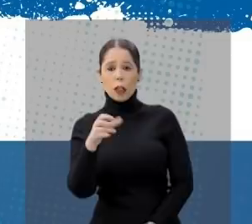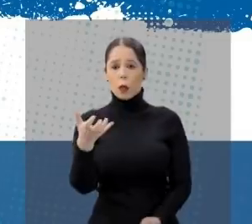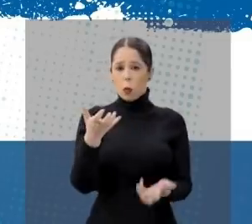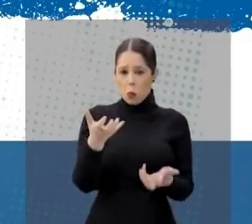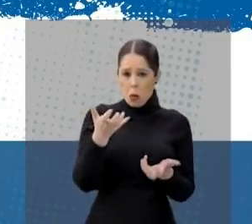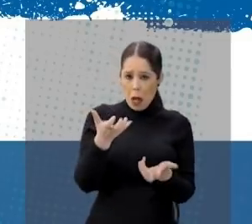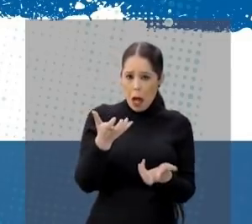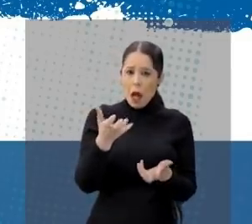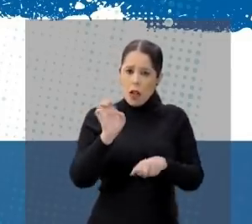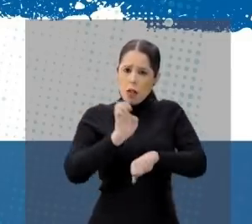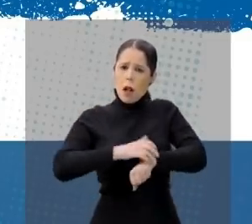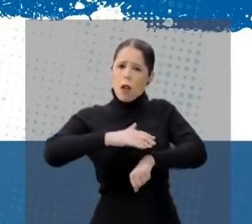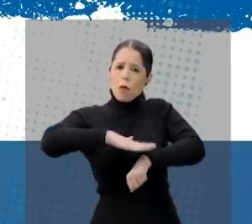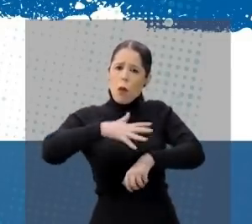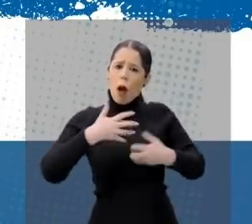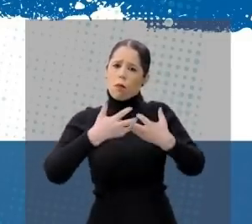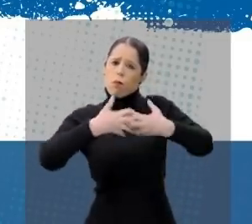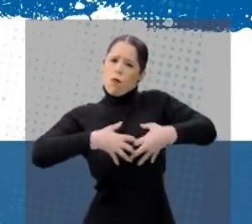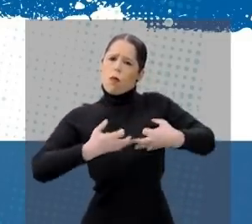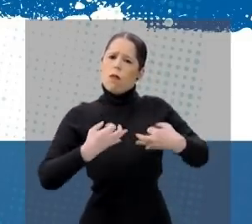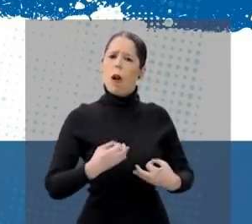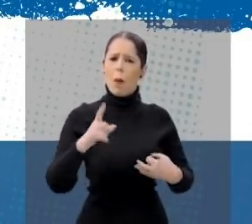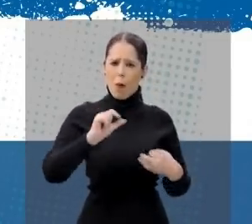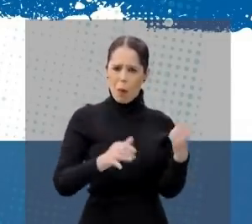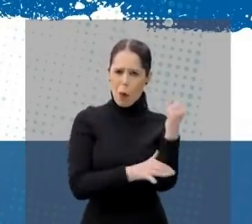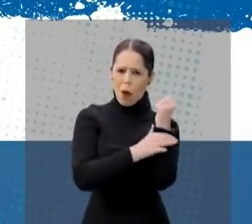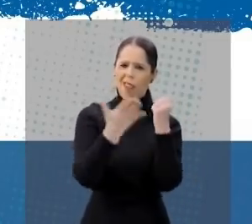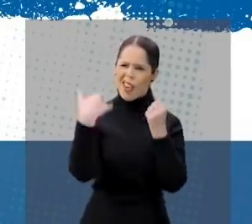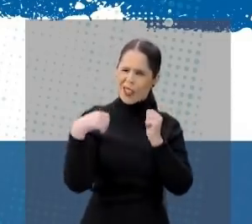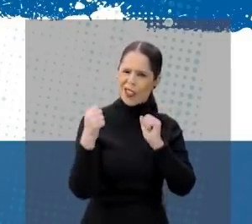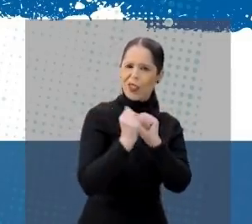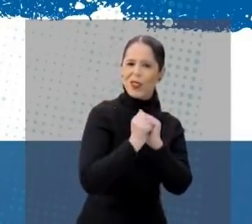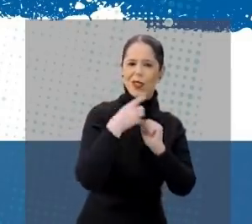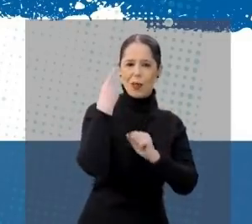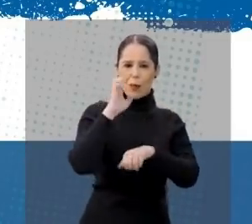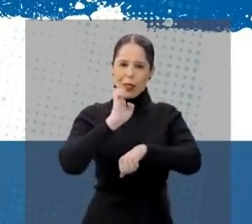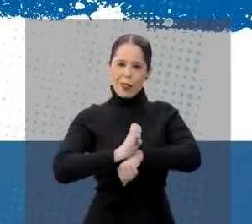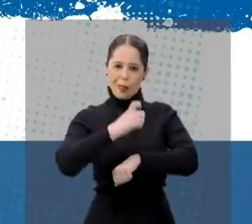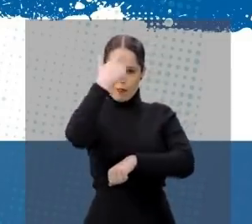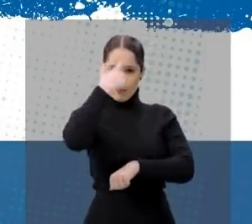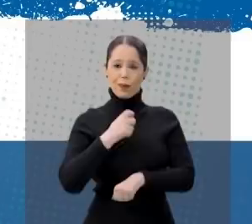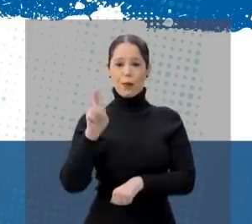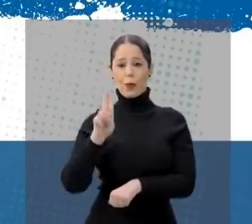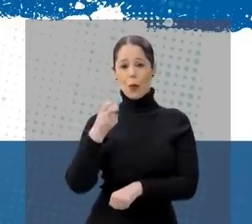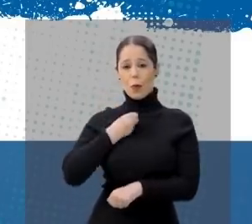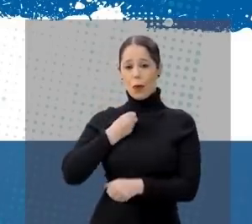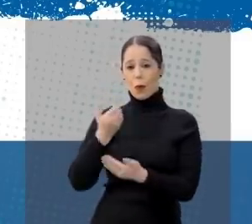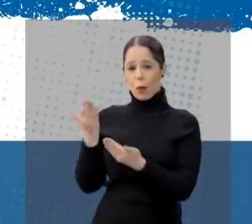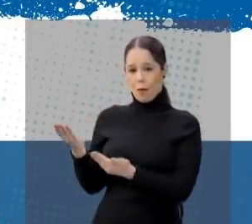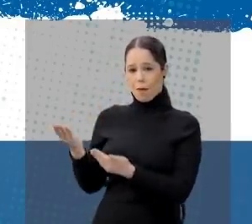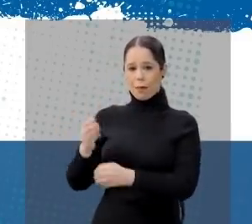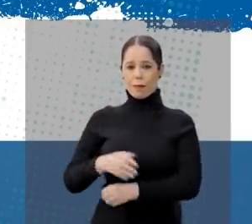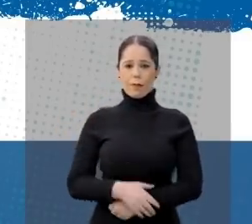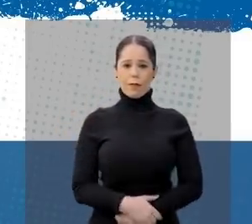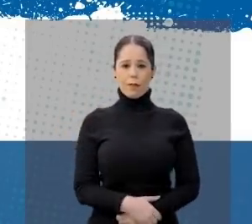quer um estado mais eficiente, menos burocrático, venha conosco. Deputado estadual Adiló de Domênico,